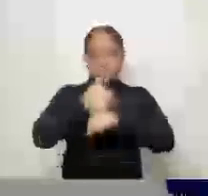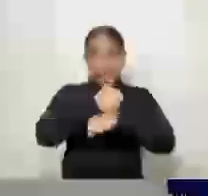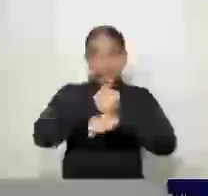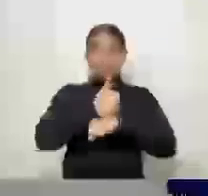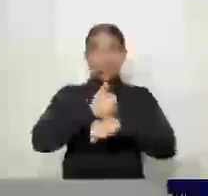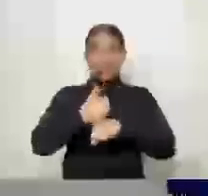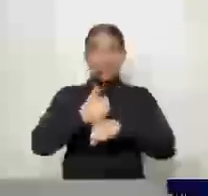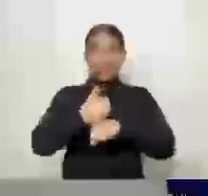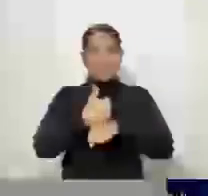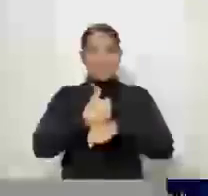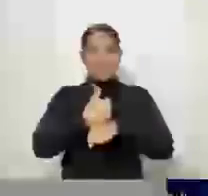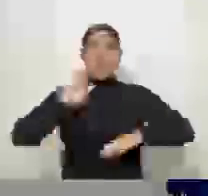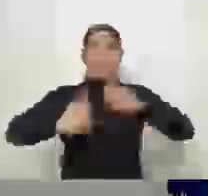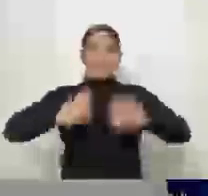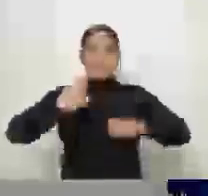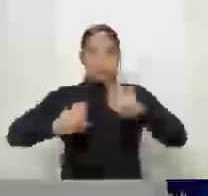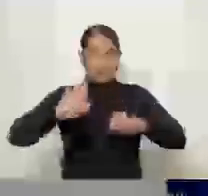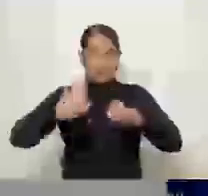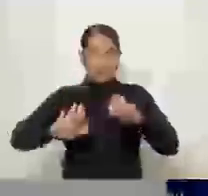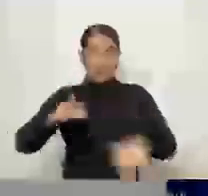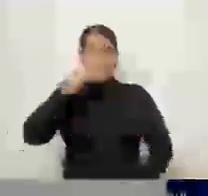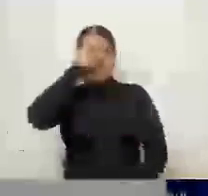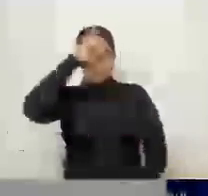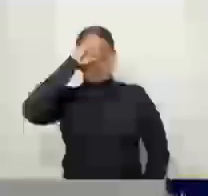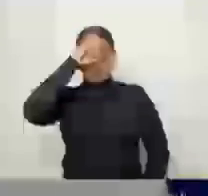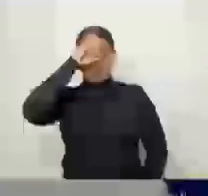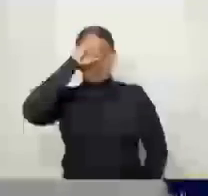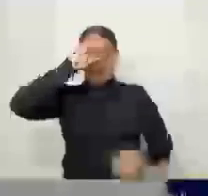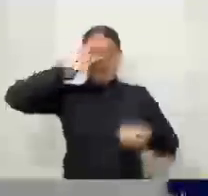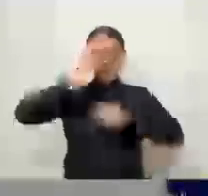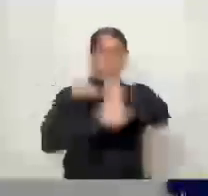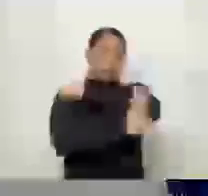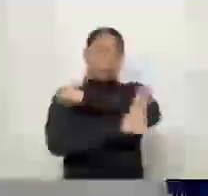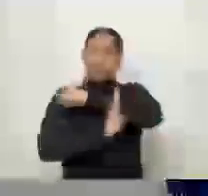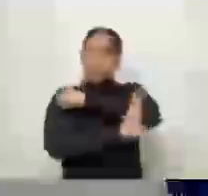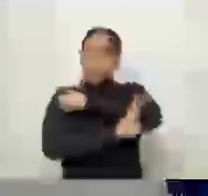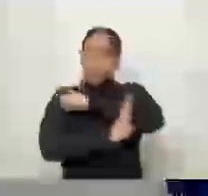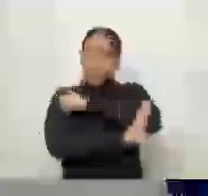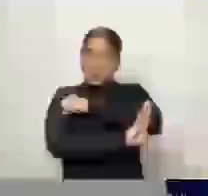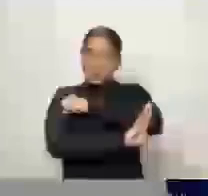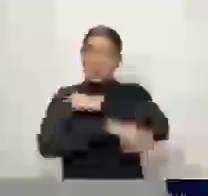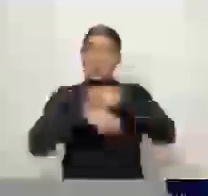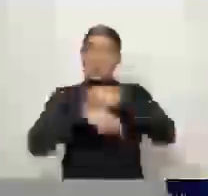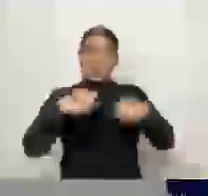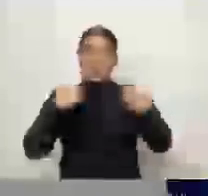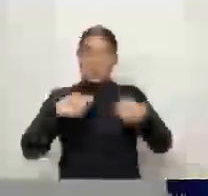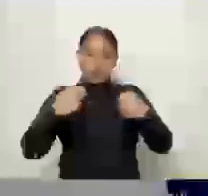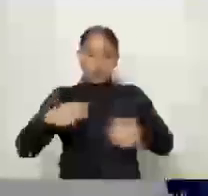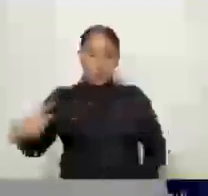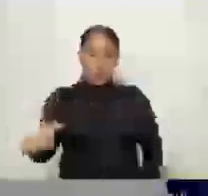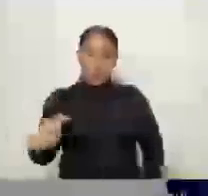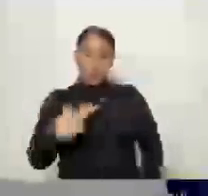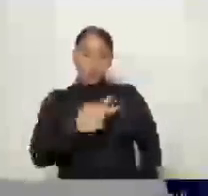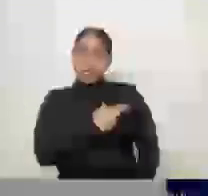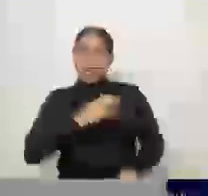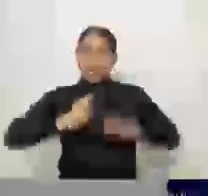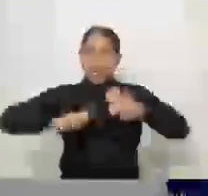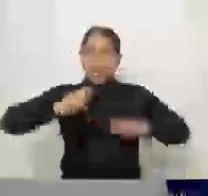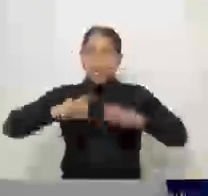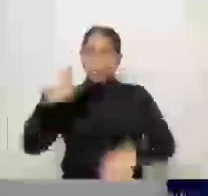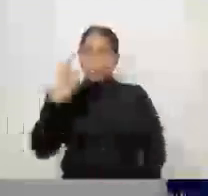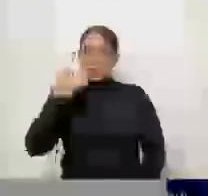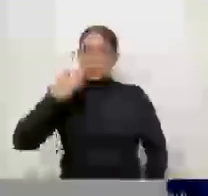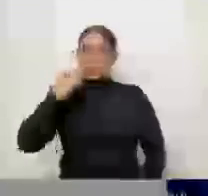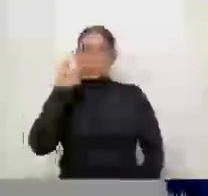mil pessoas cadastradas e, pelo número assustador que temos, é de